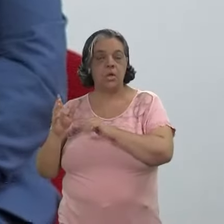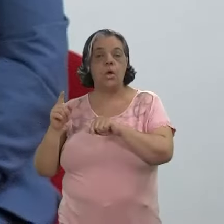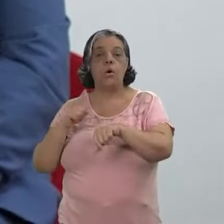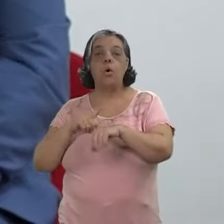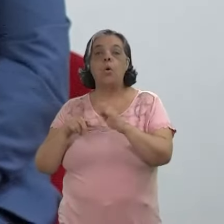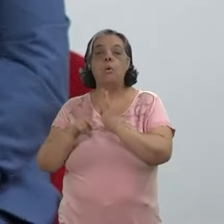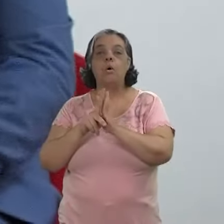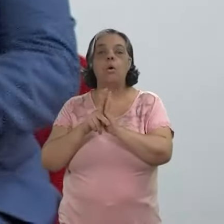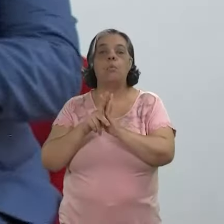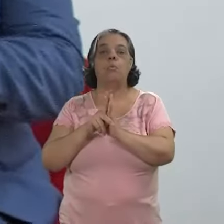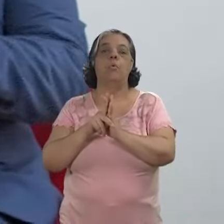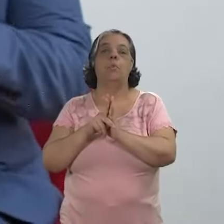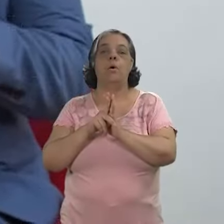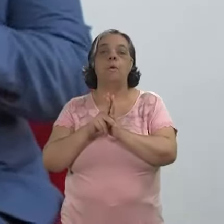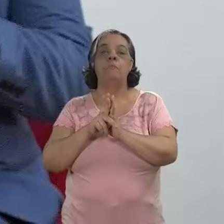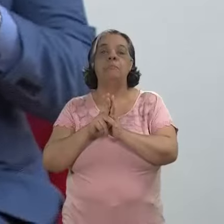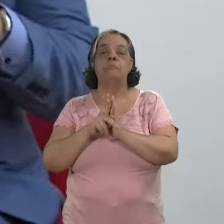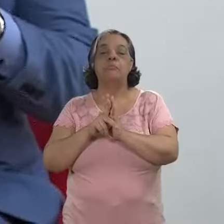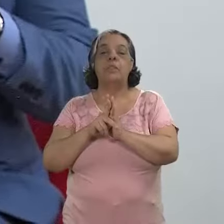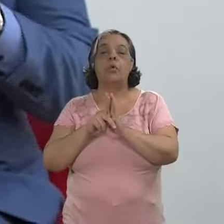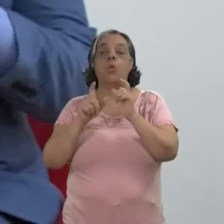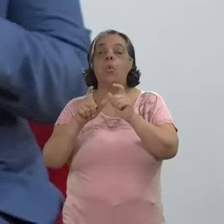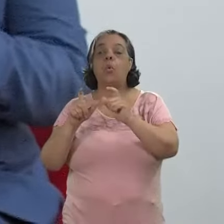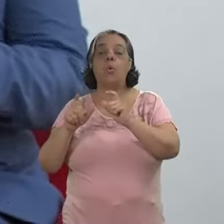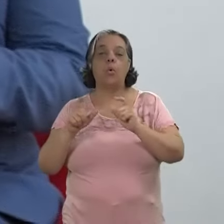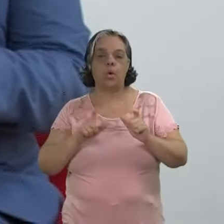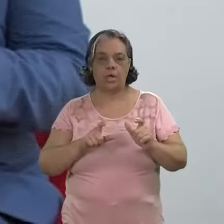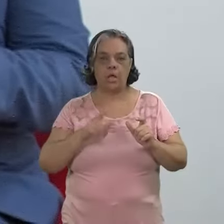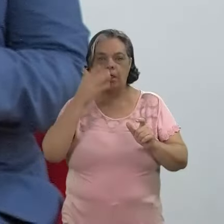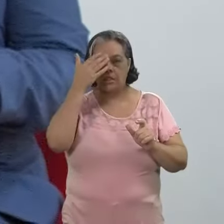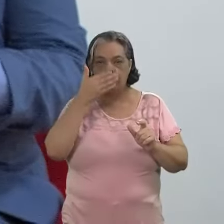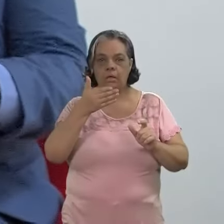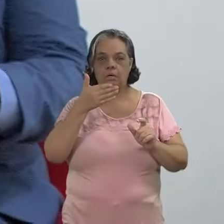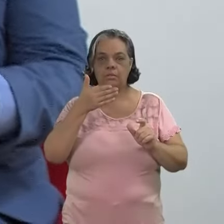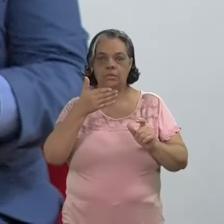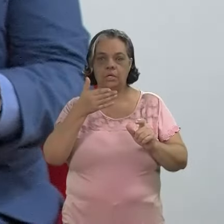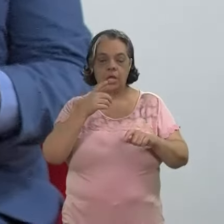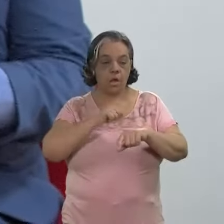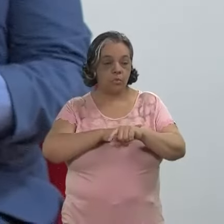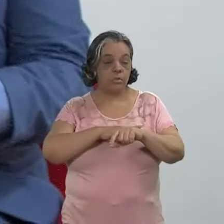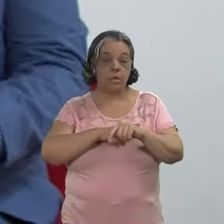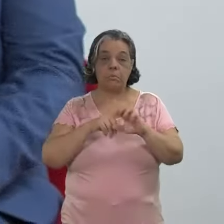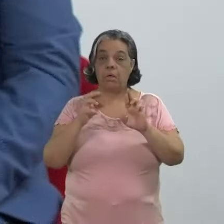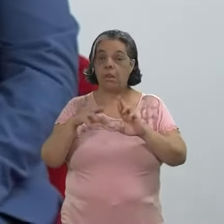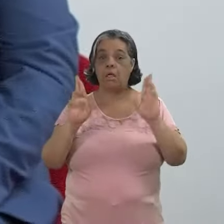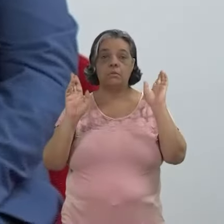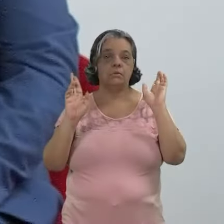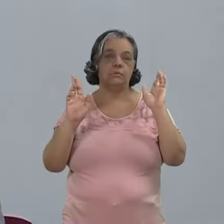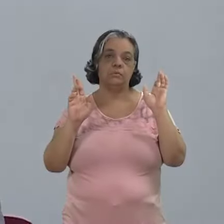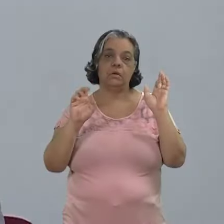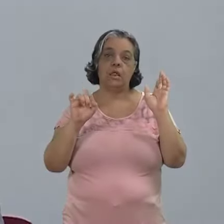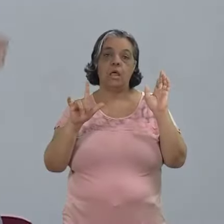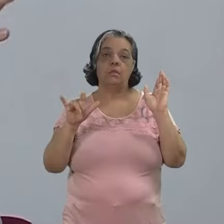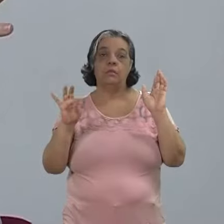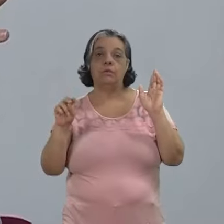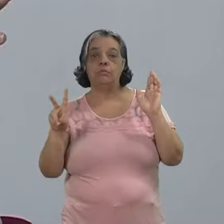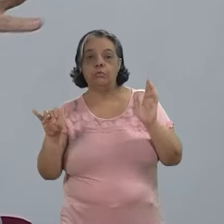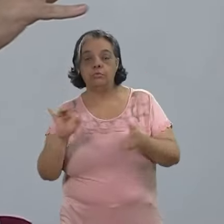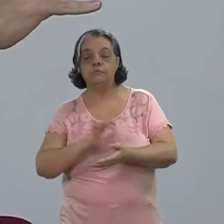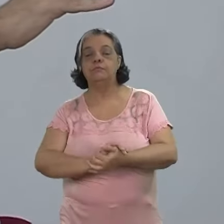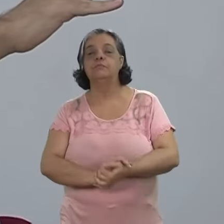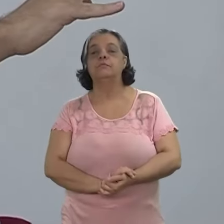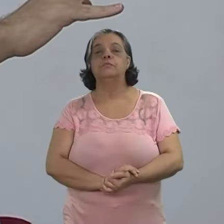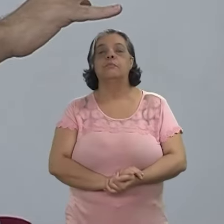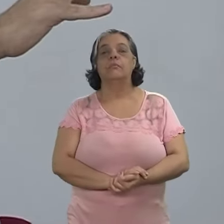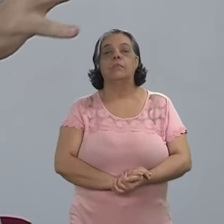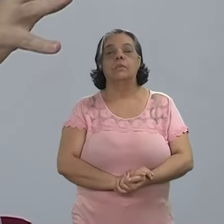O próprio Einstein disse que dependendo do ponto do lugar que você está diante do objeto, o tempo é relativo. Já pegando